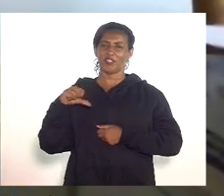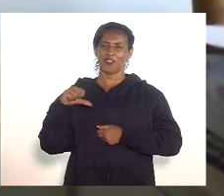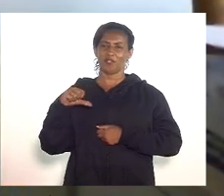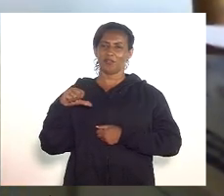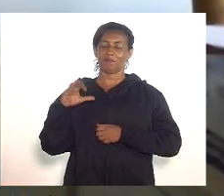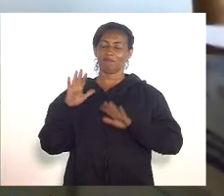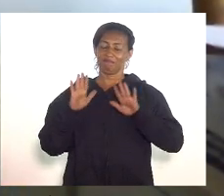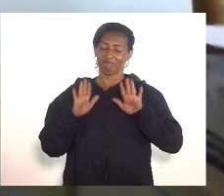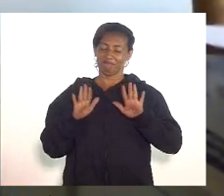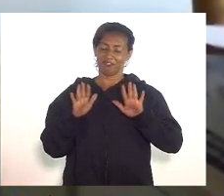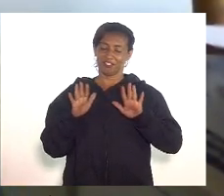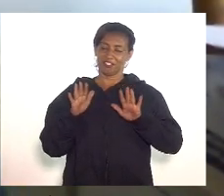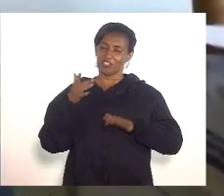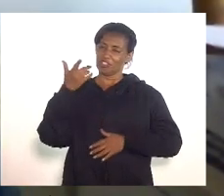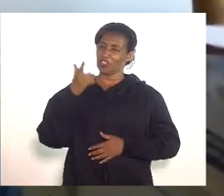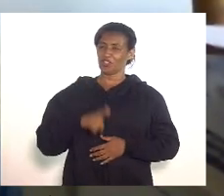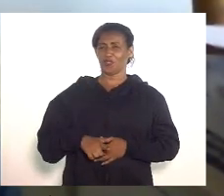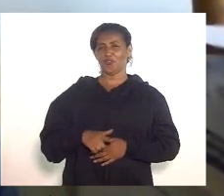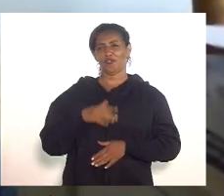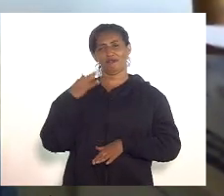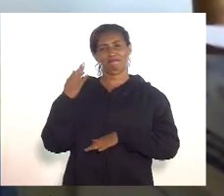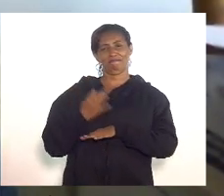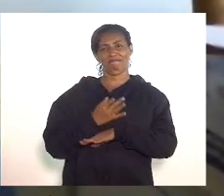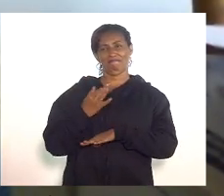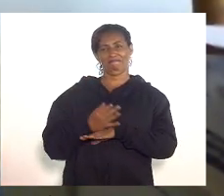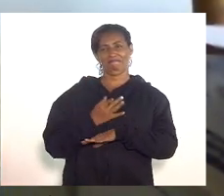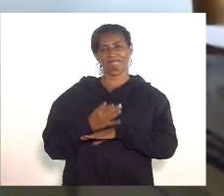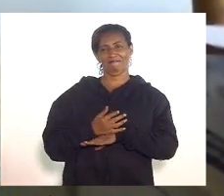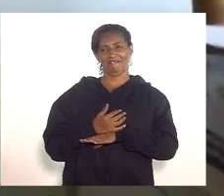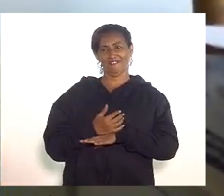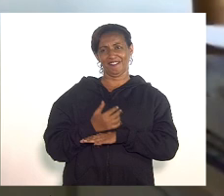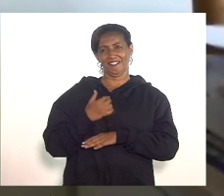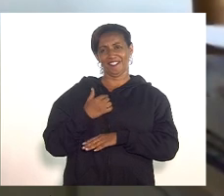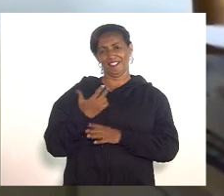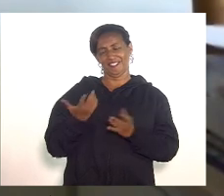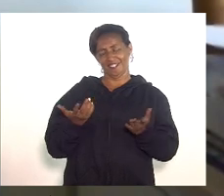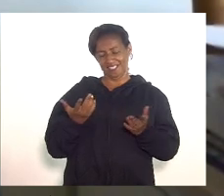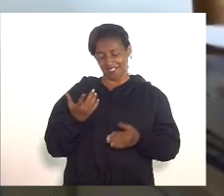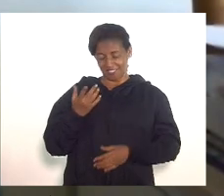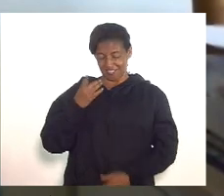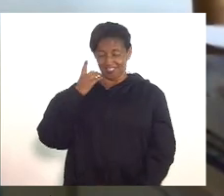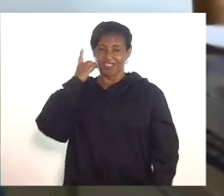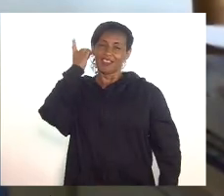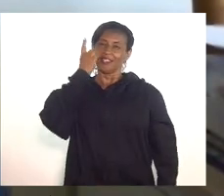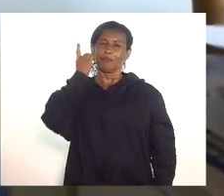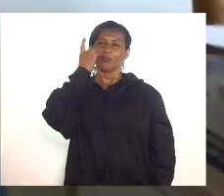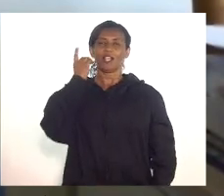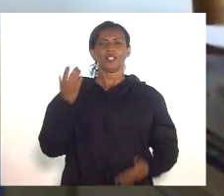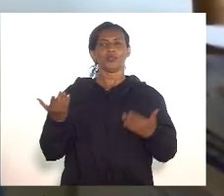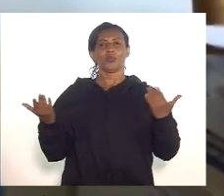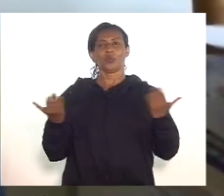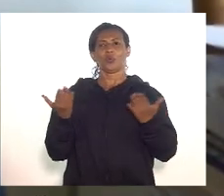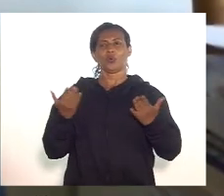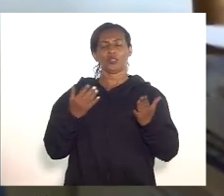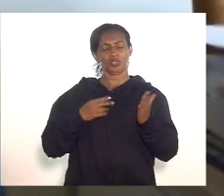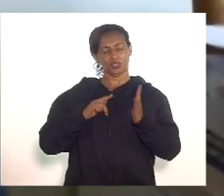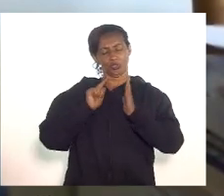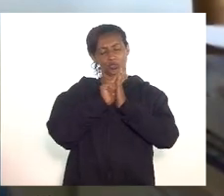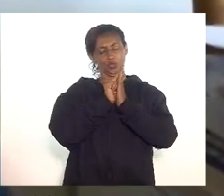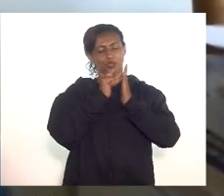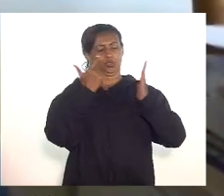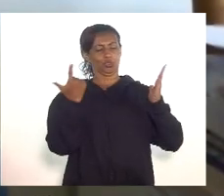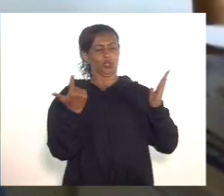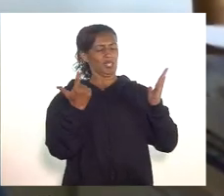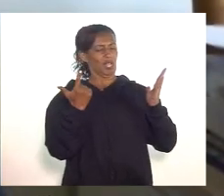novamente não vou resistir porque deputada Lucinha eu li hoje no jornal o